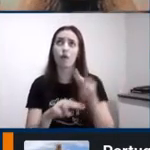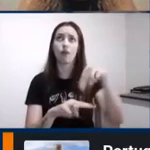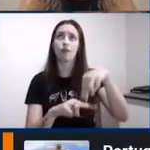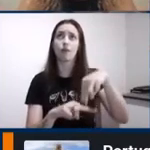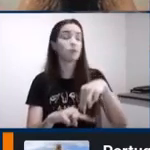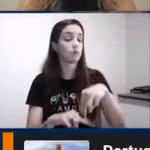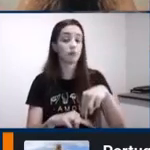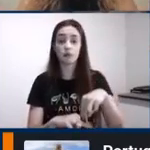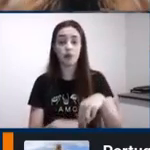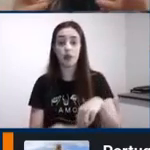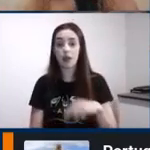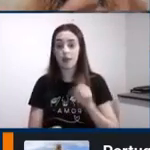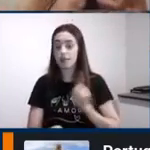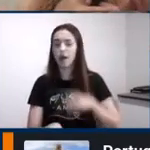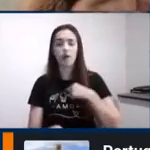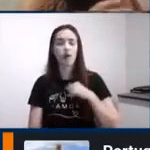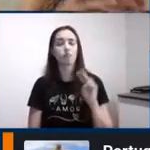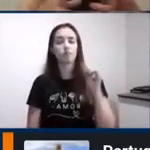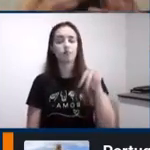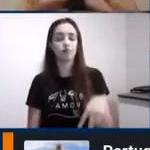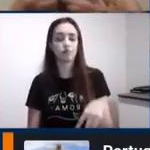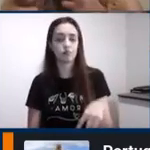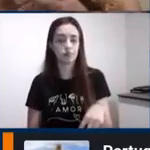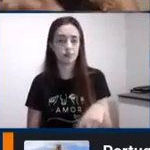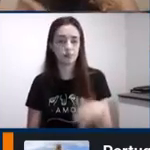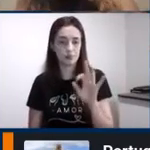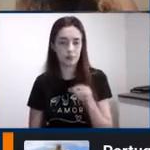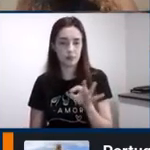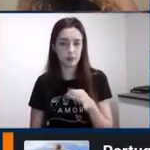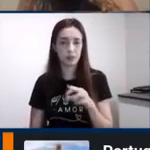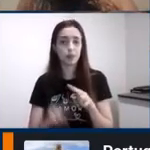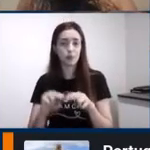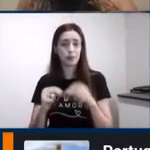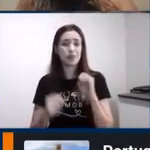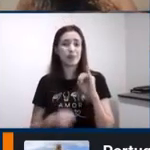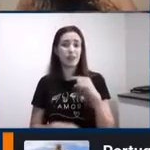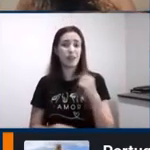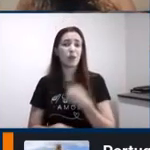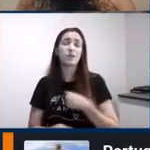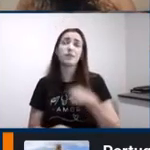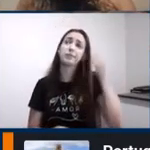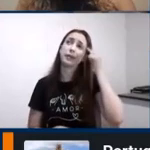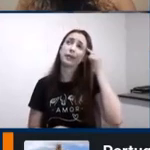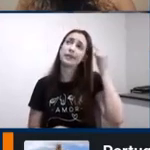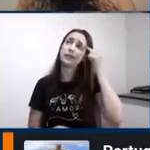neuronais quanto mais a gente utiliza mais fácil fica a gente reativar